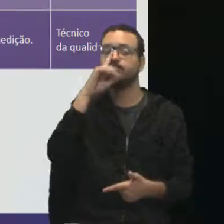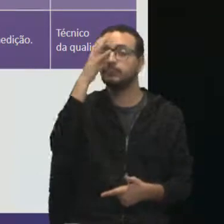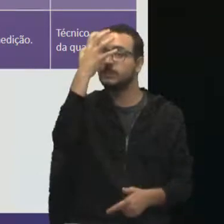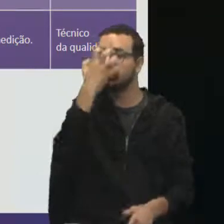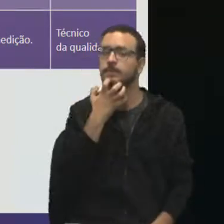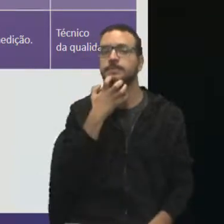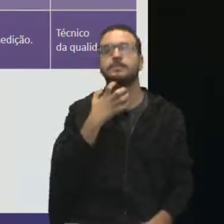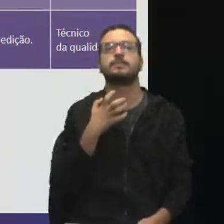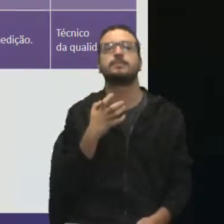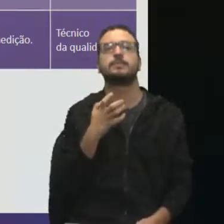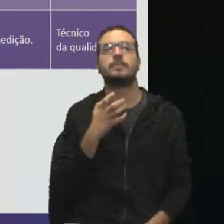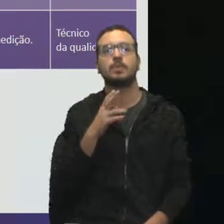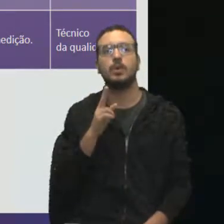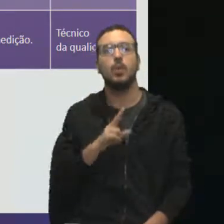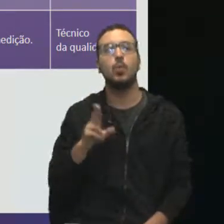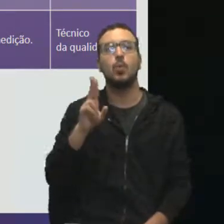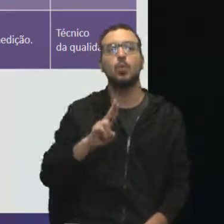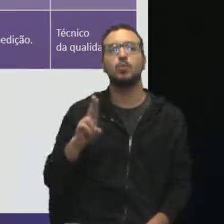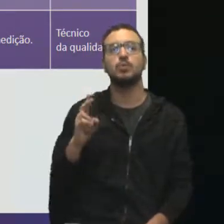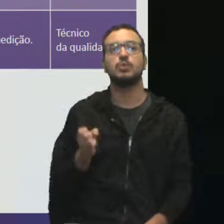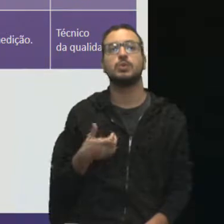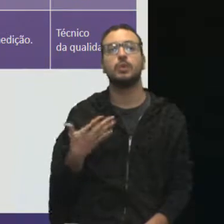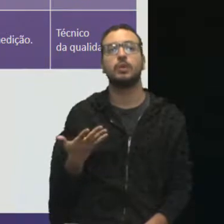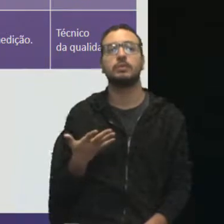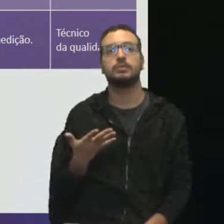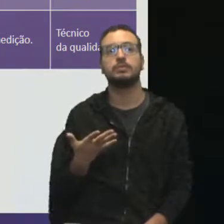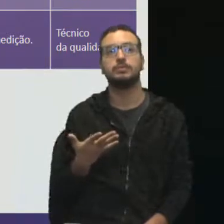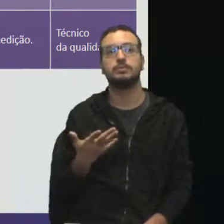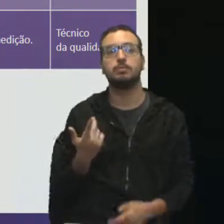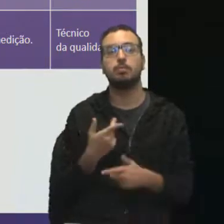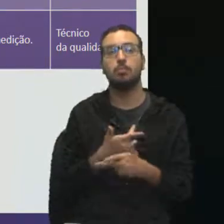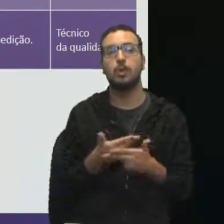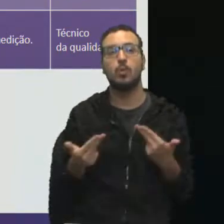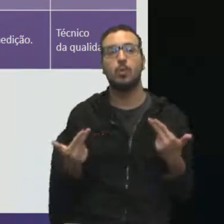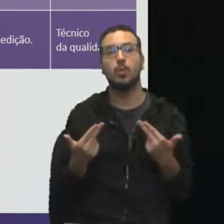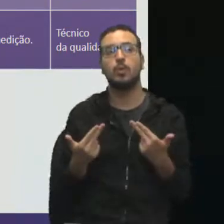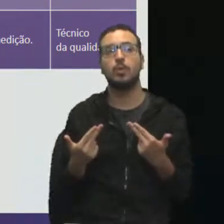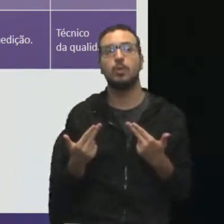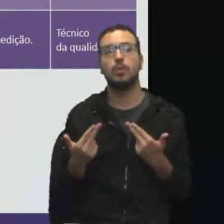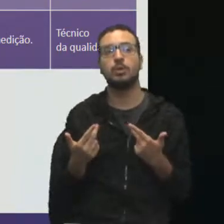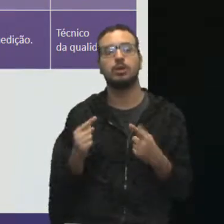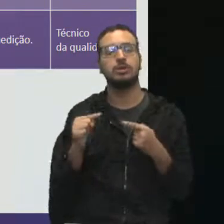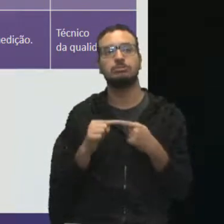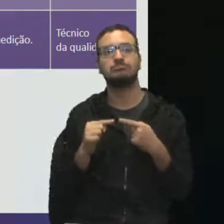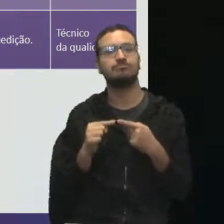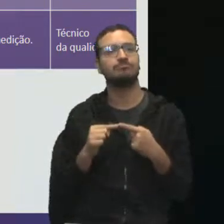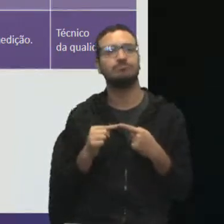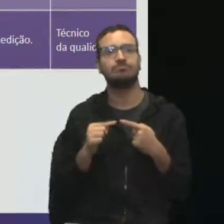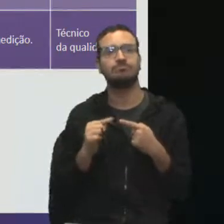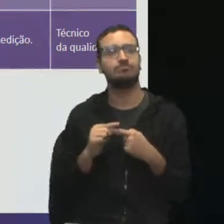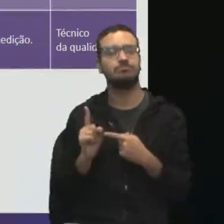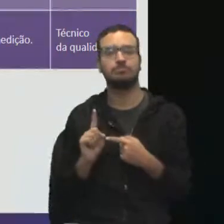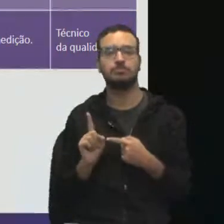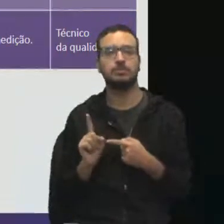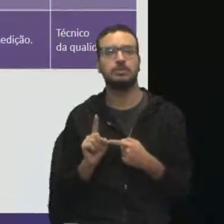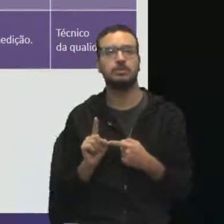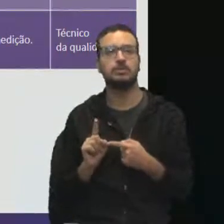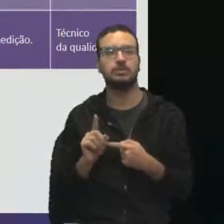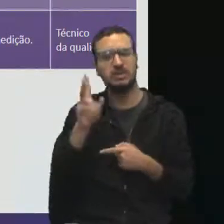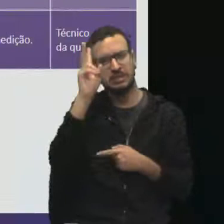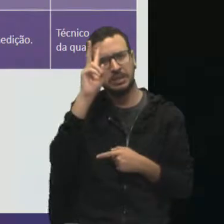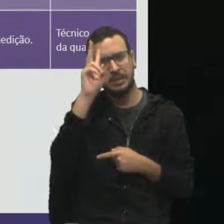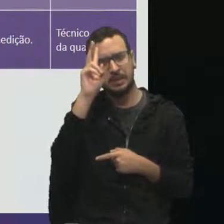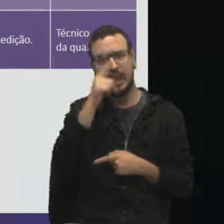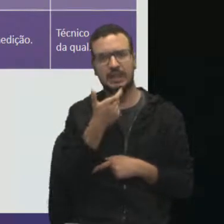utilizado quando uma coisa foi entregue e não está conforme o que nós pedimos. Lembra